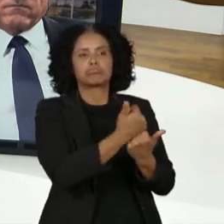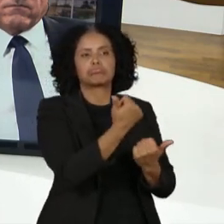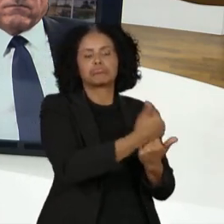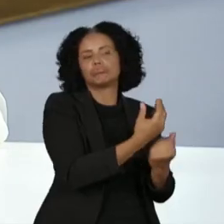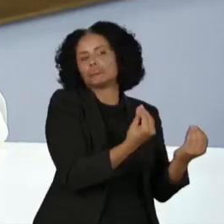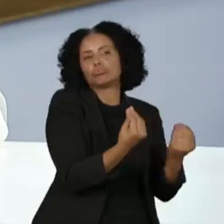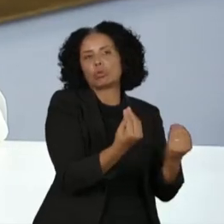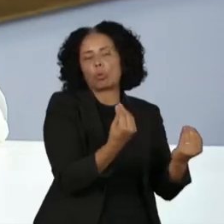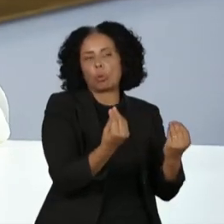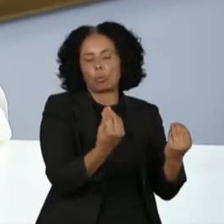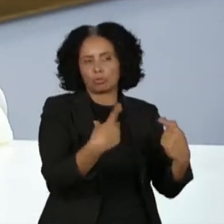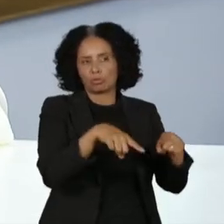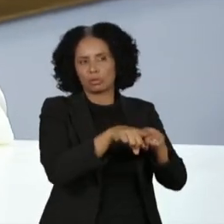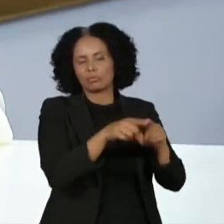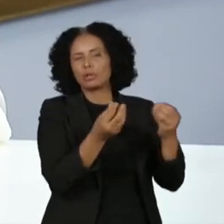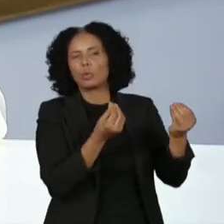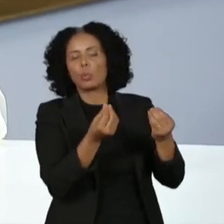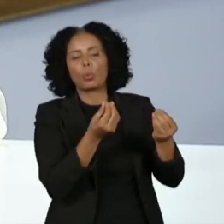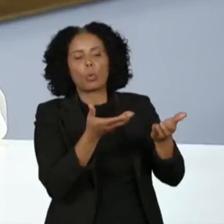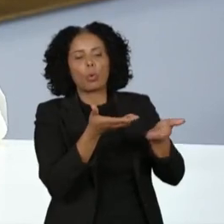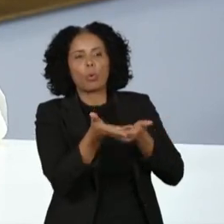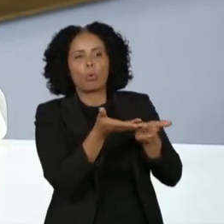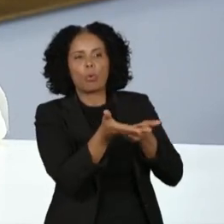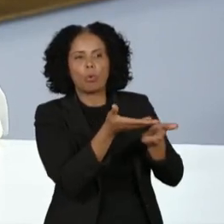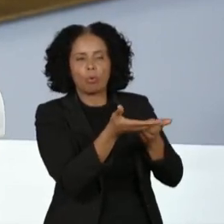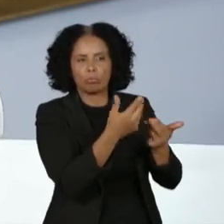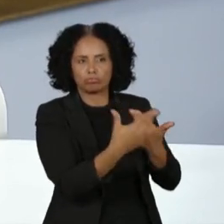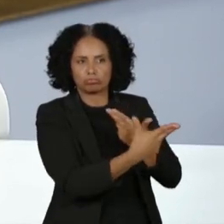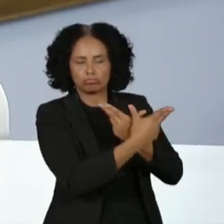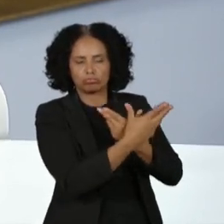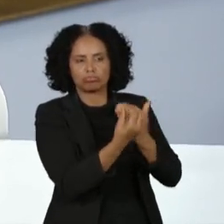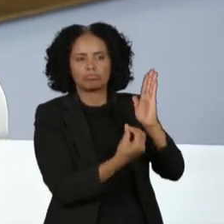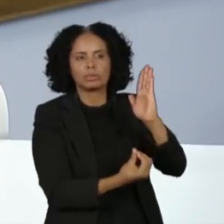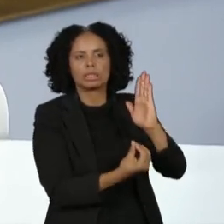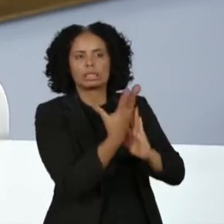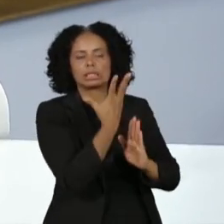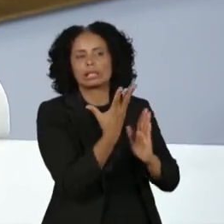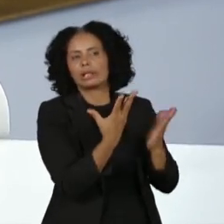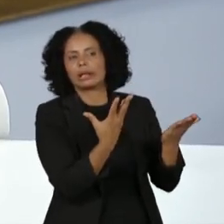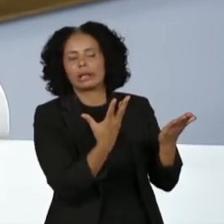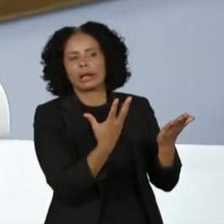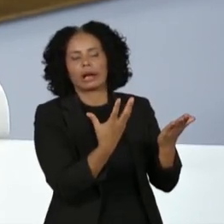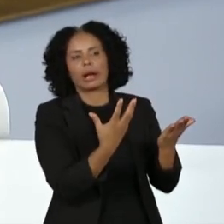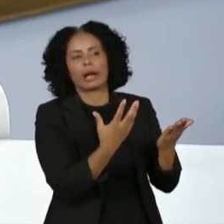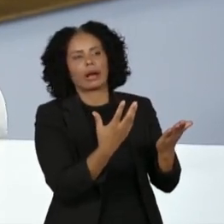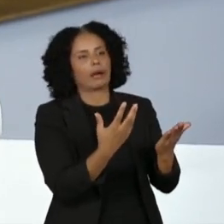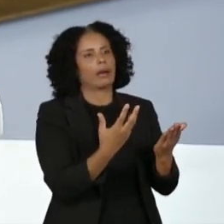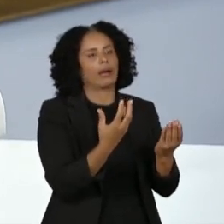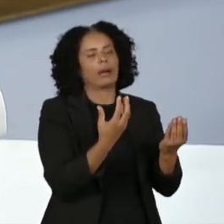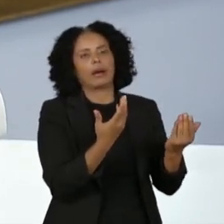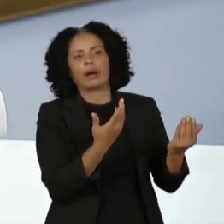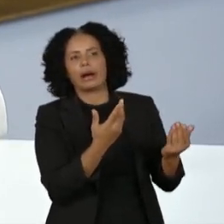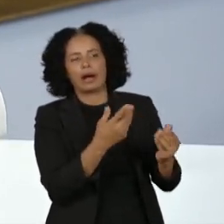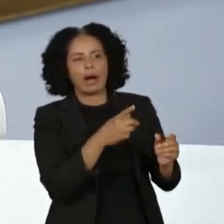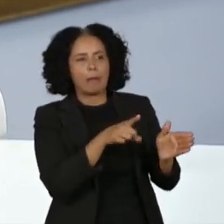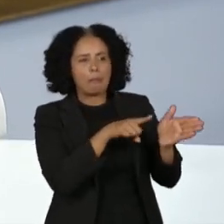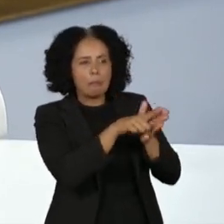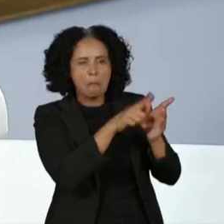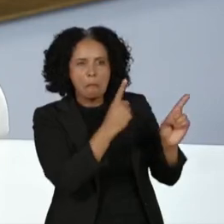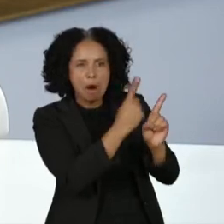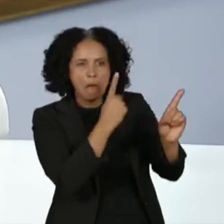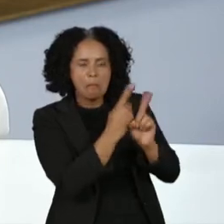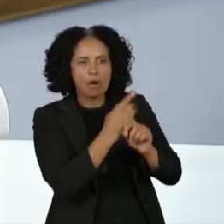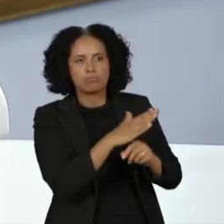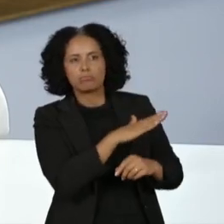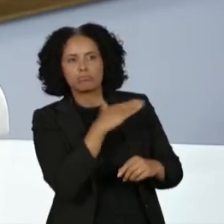e também o que tem sido falado com as Forças Armadas sobre a recriação da Comissão de Mortos e Desaparecidos, que foi extinta nos